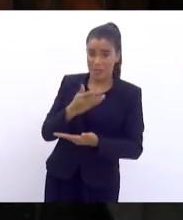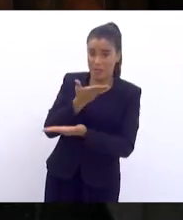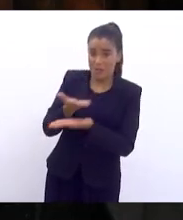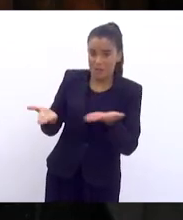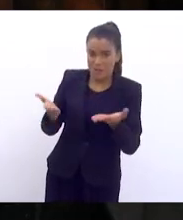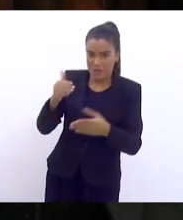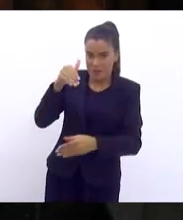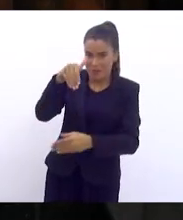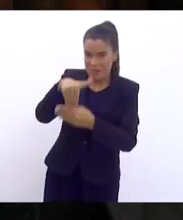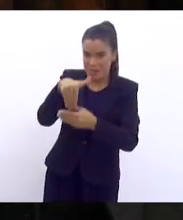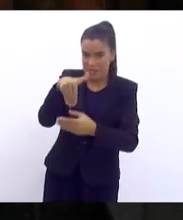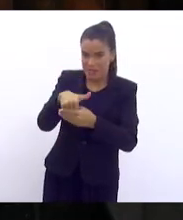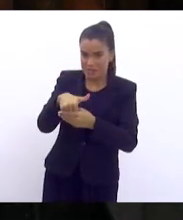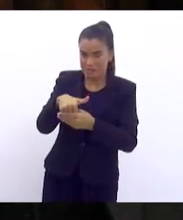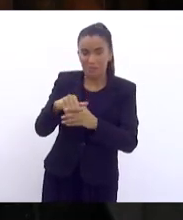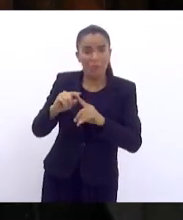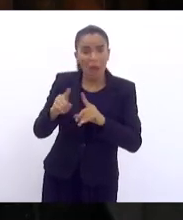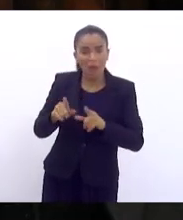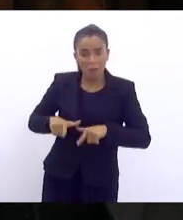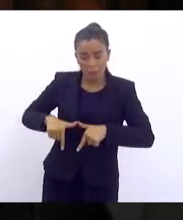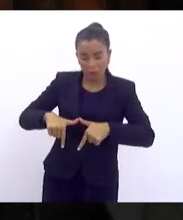E nenhuma foi instalada.